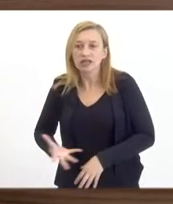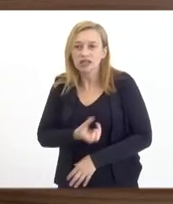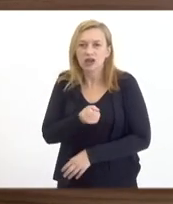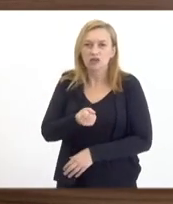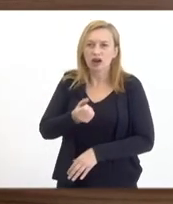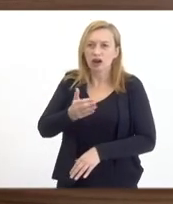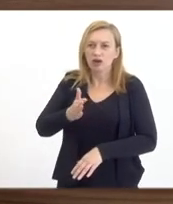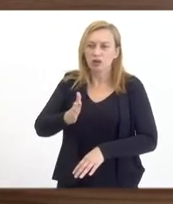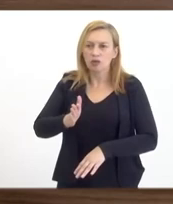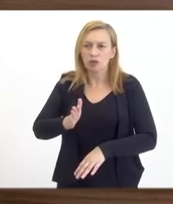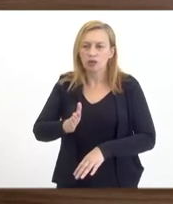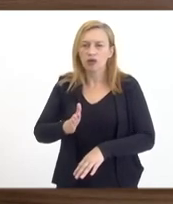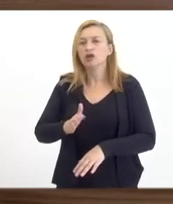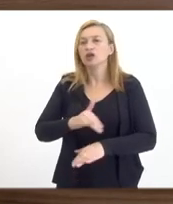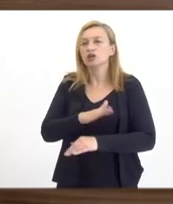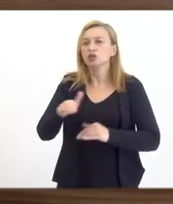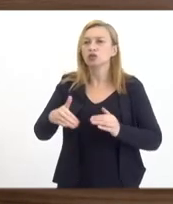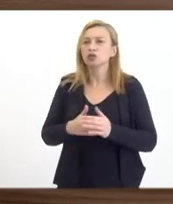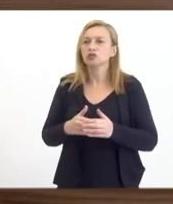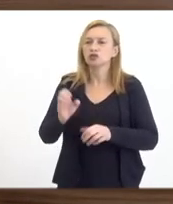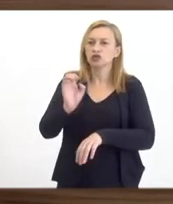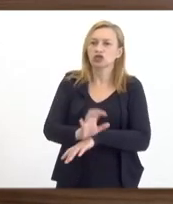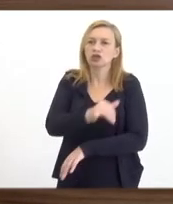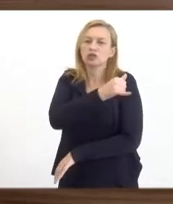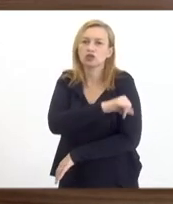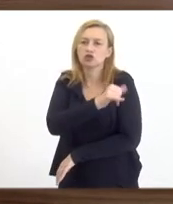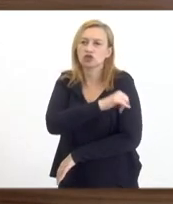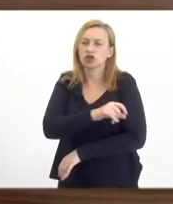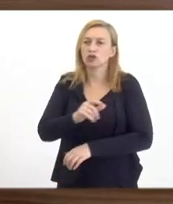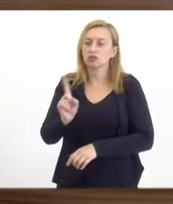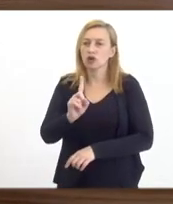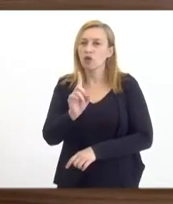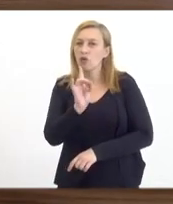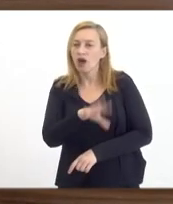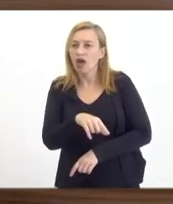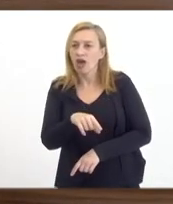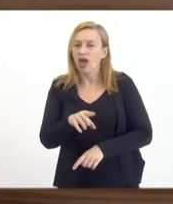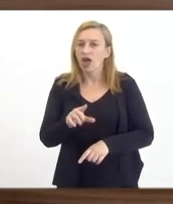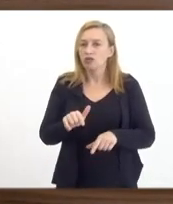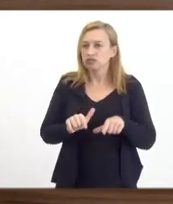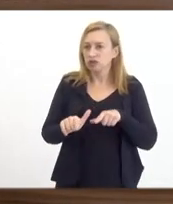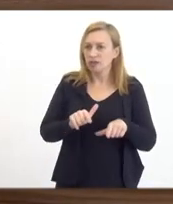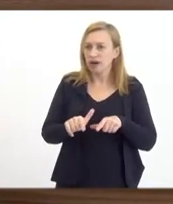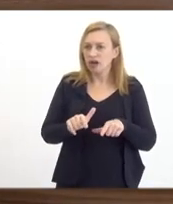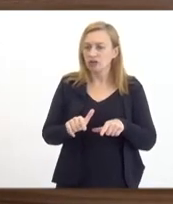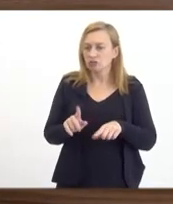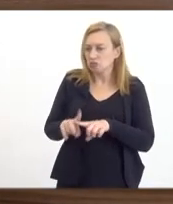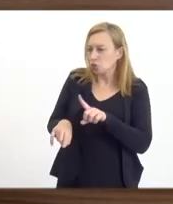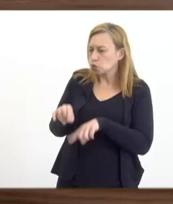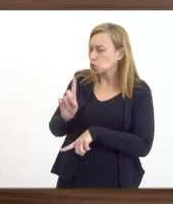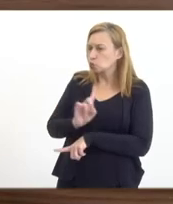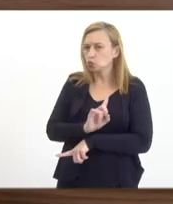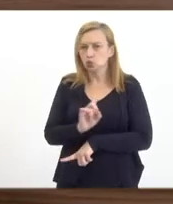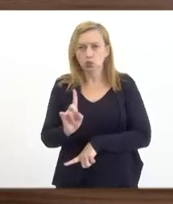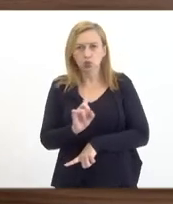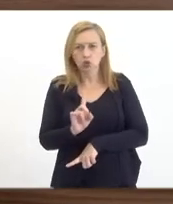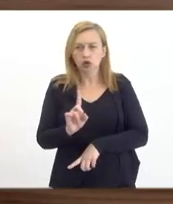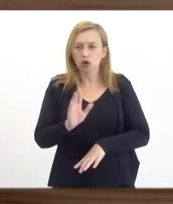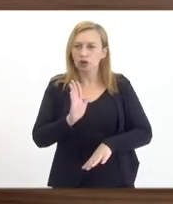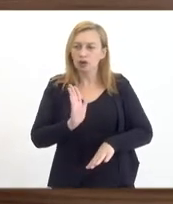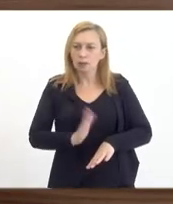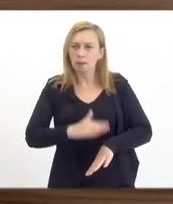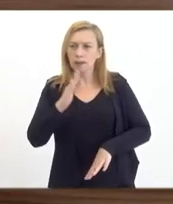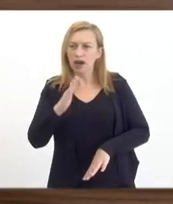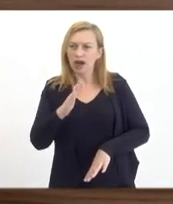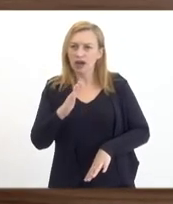item mais buscado em todo o Estado do Rio de Janeiro. Não é um serviço, não é uma mercadoria. O item mais buscado